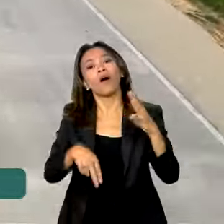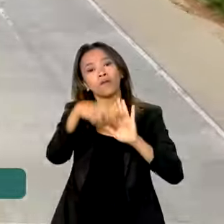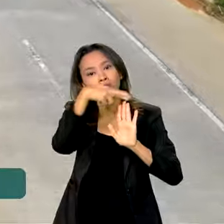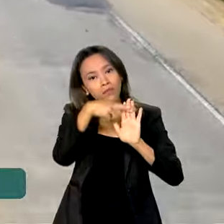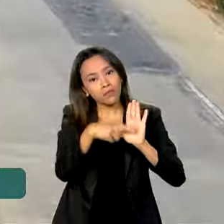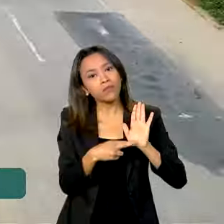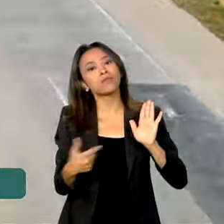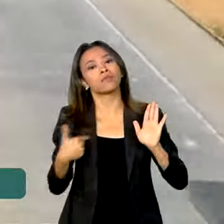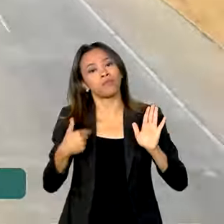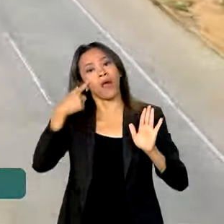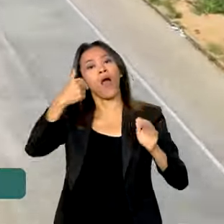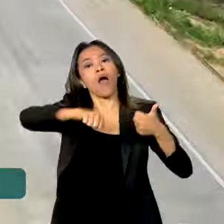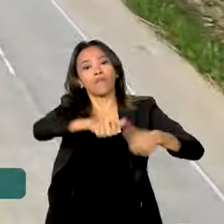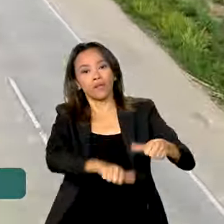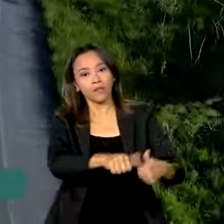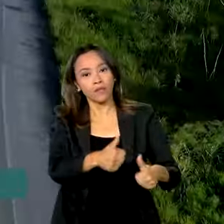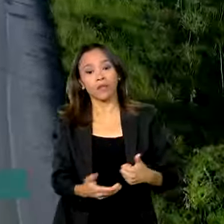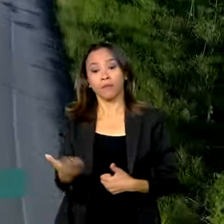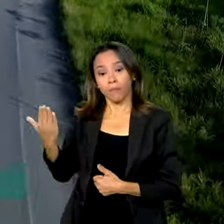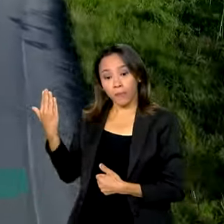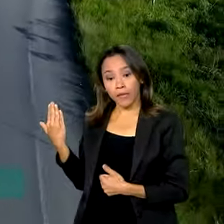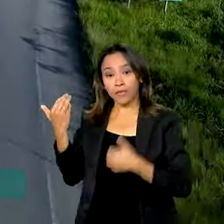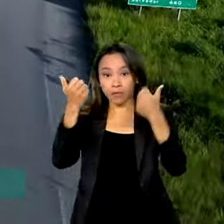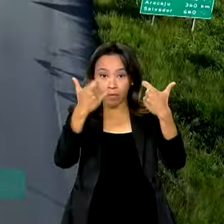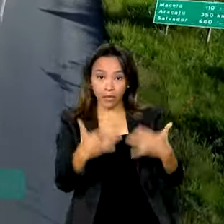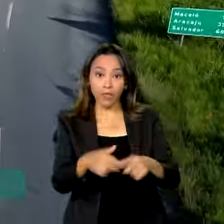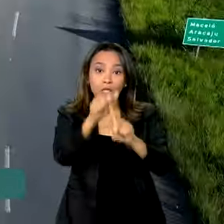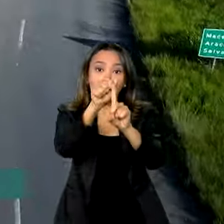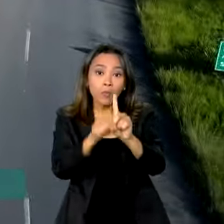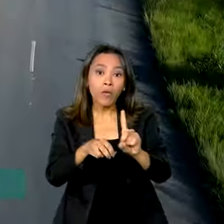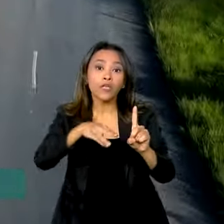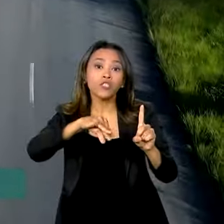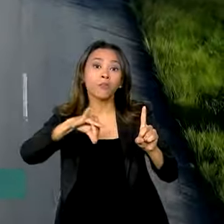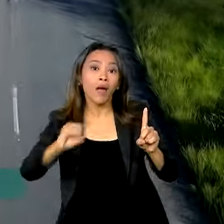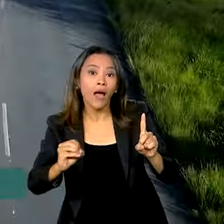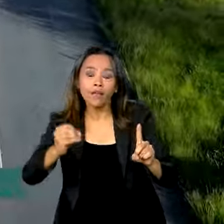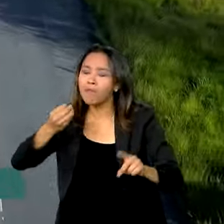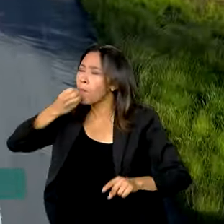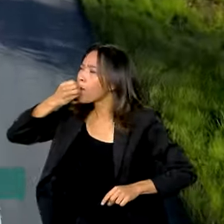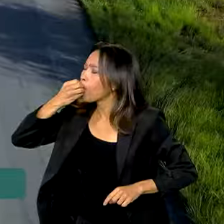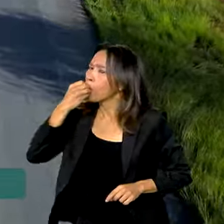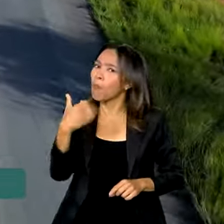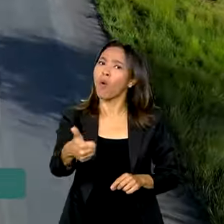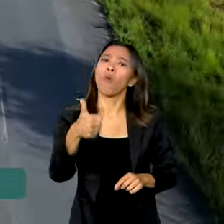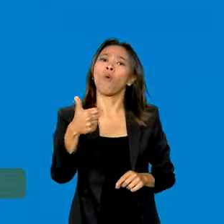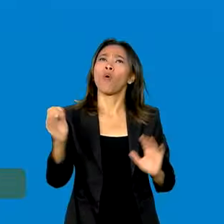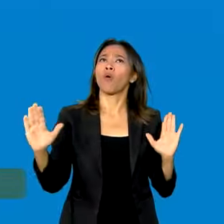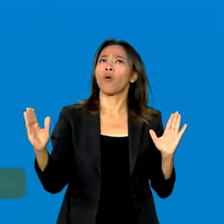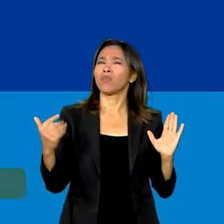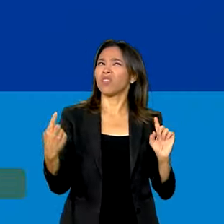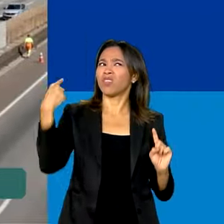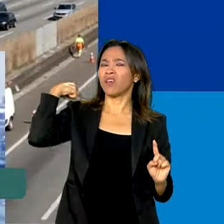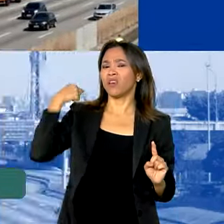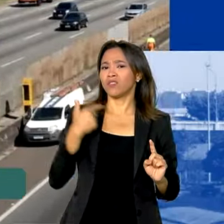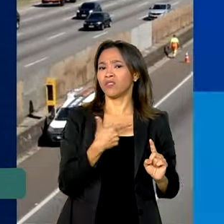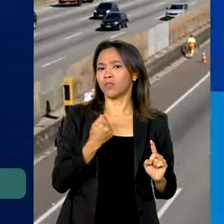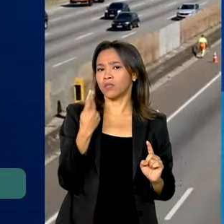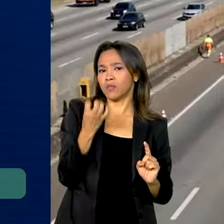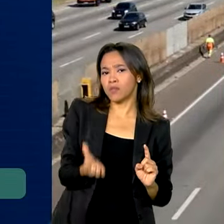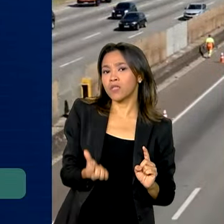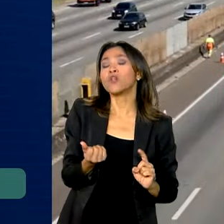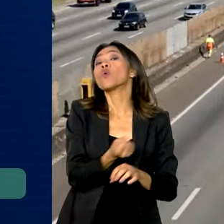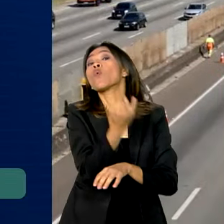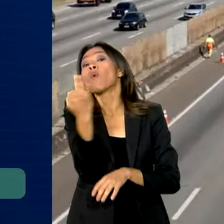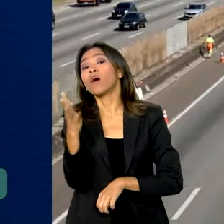condição da manutenção, ICM, em maio, foi o melhor desde 2016. Entre os estados que